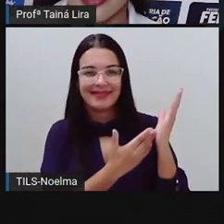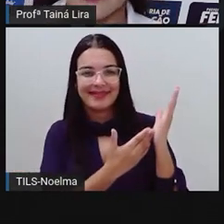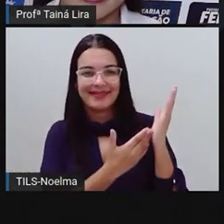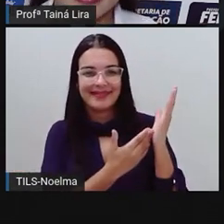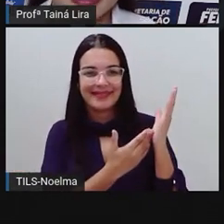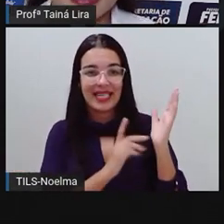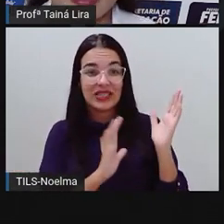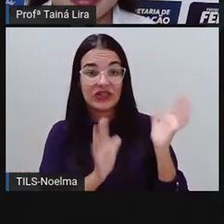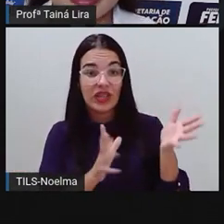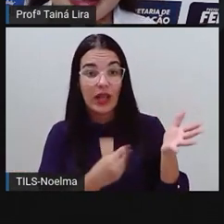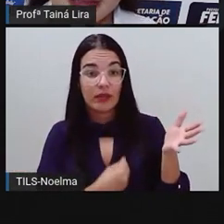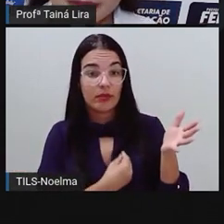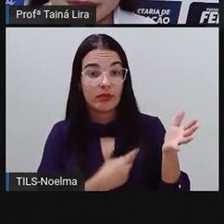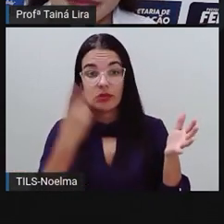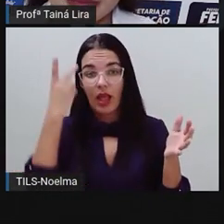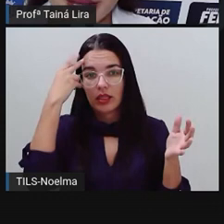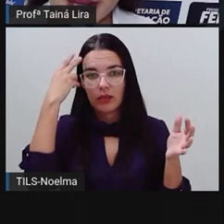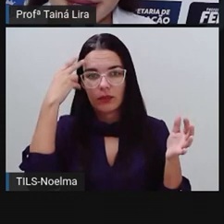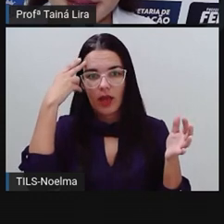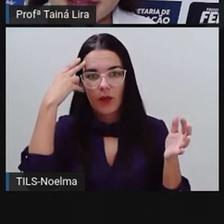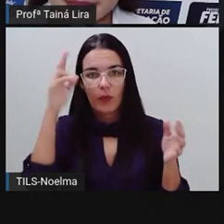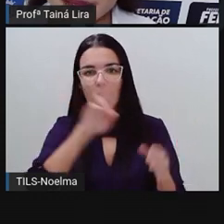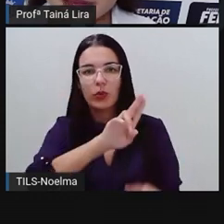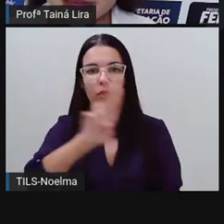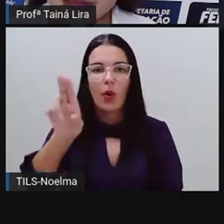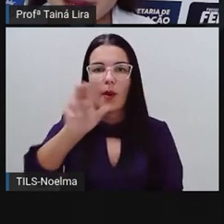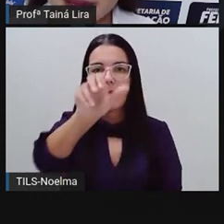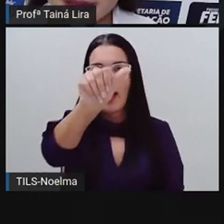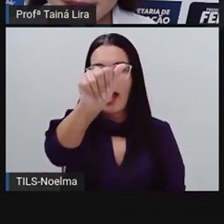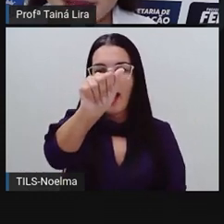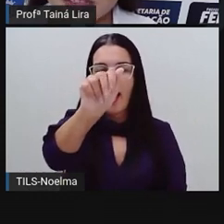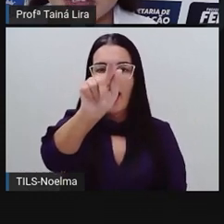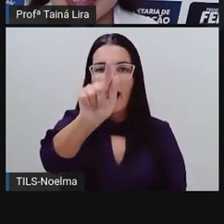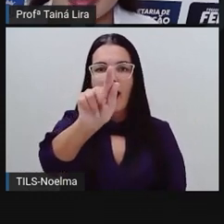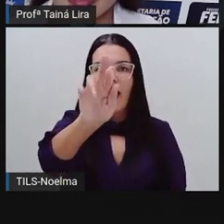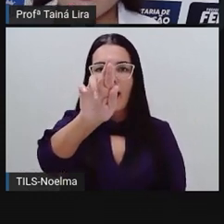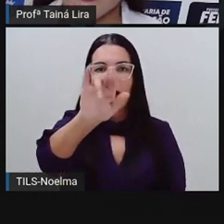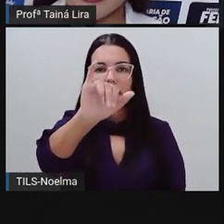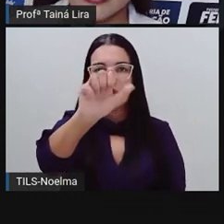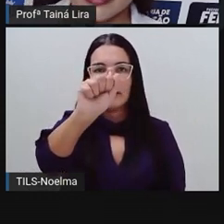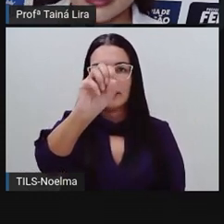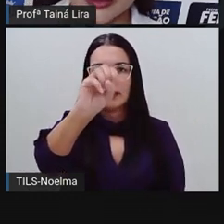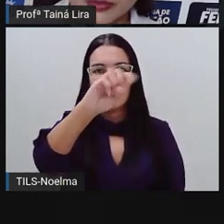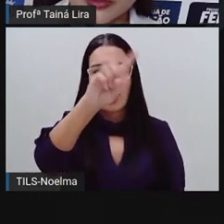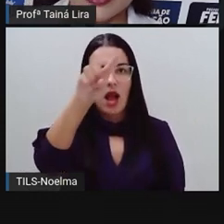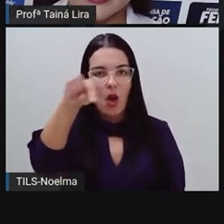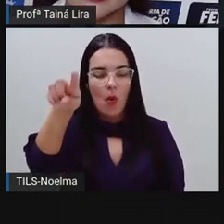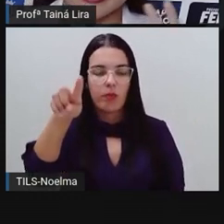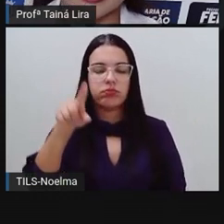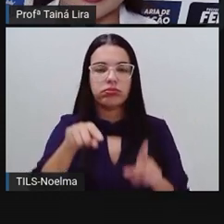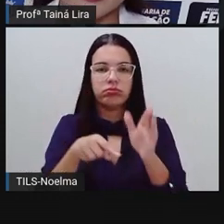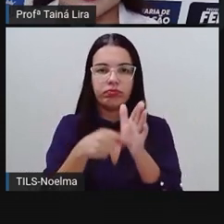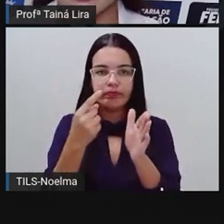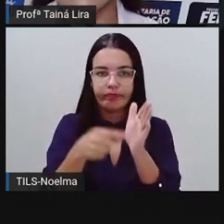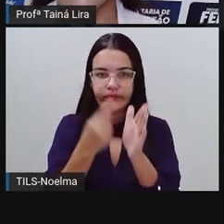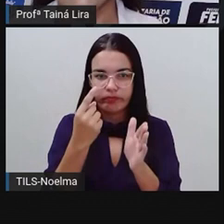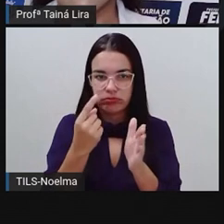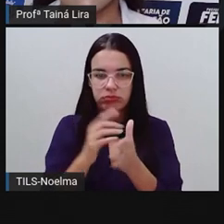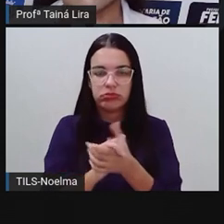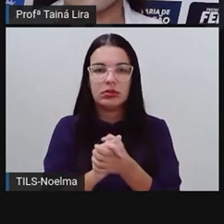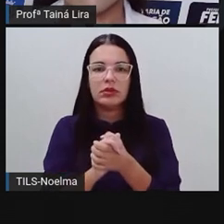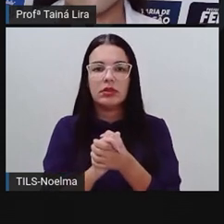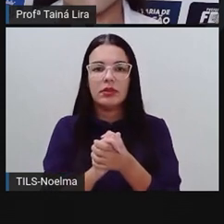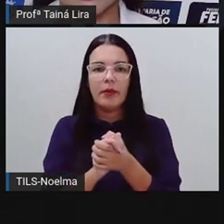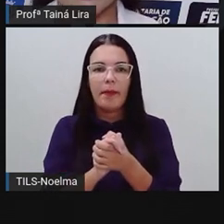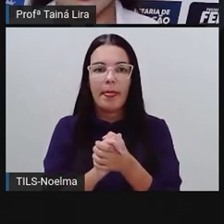naturais. A primeira é o agrião, tá? Essa planta que tá aqui na imagem é o agrião. O agrião, ele